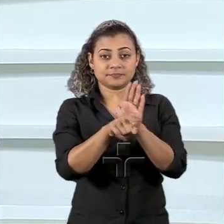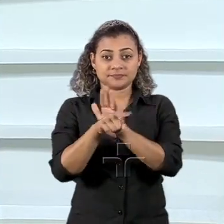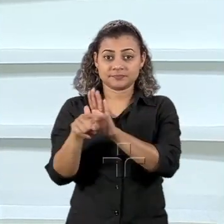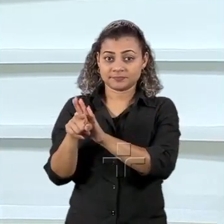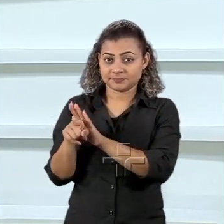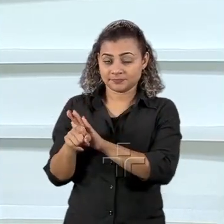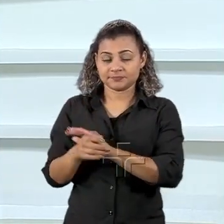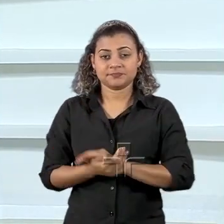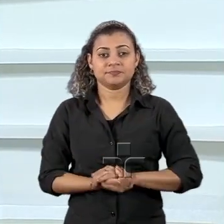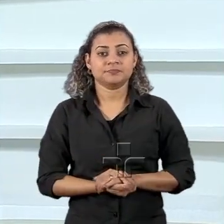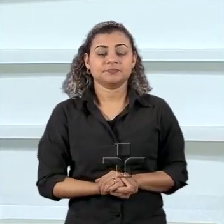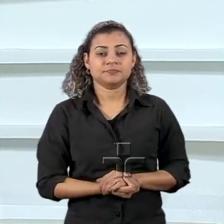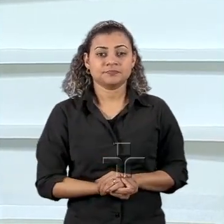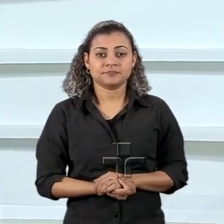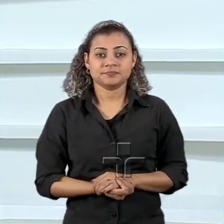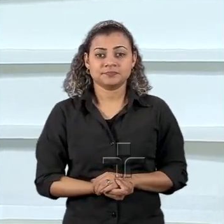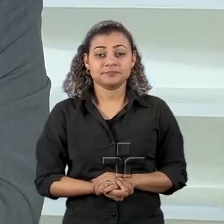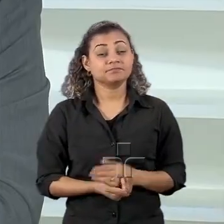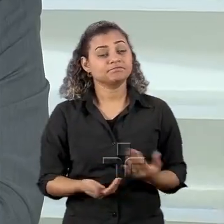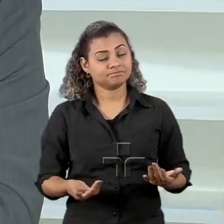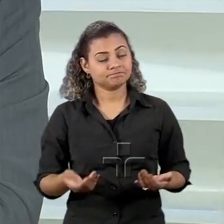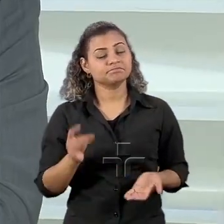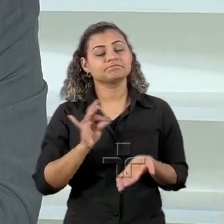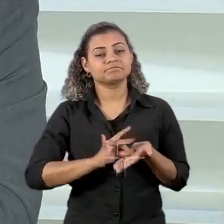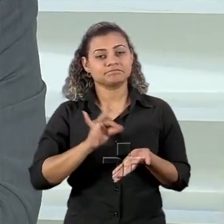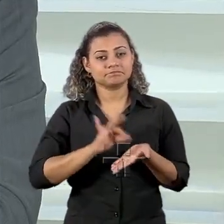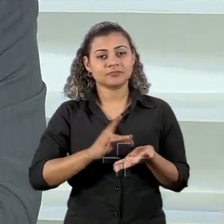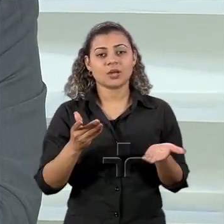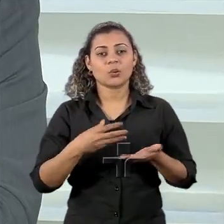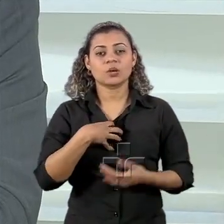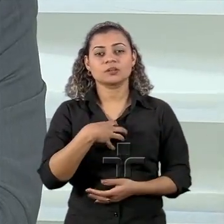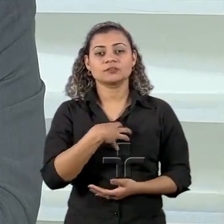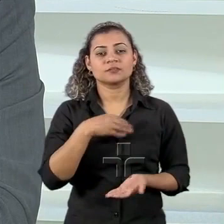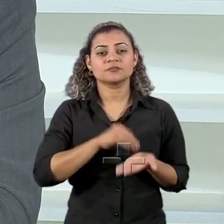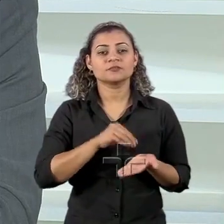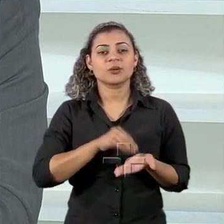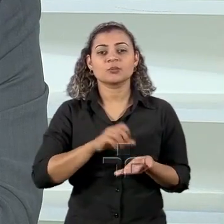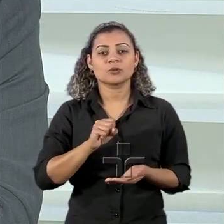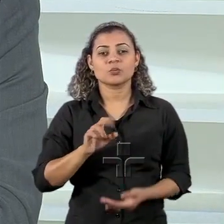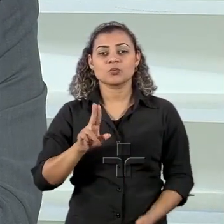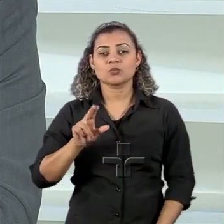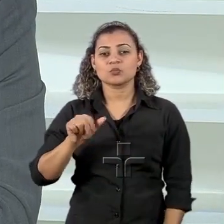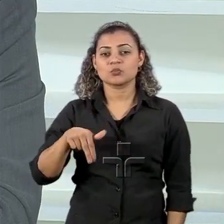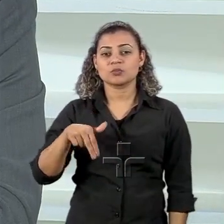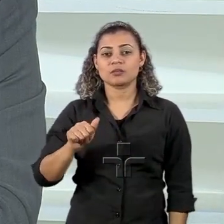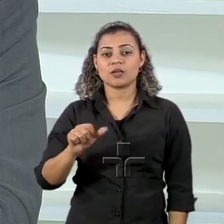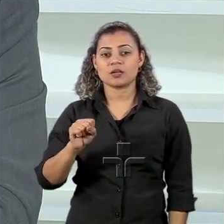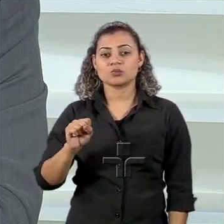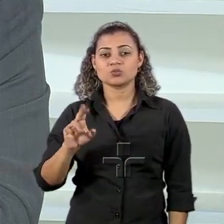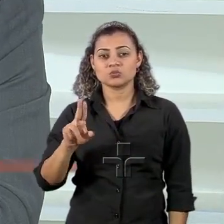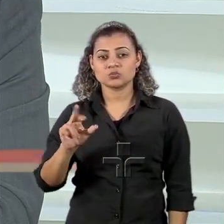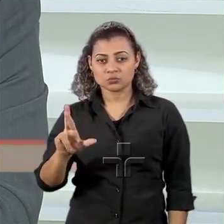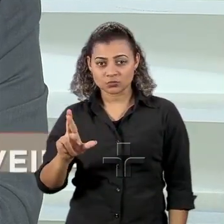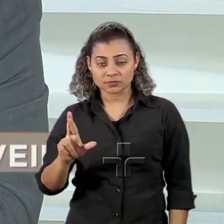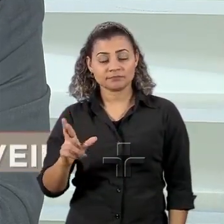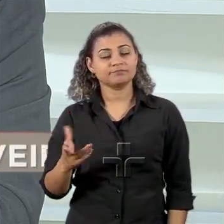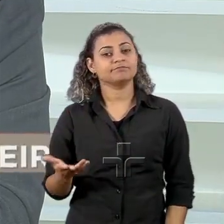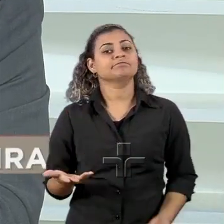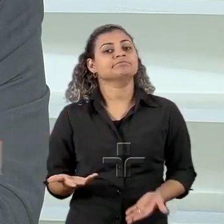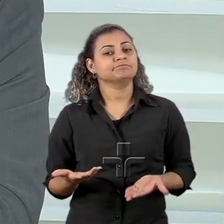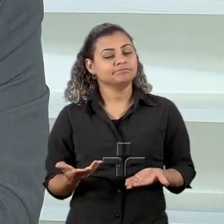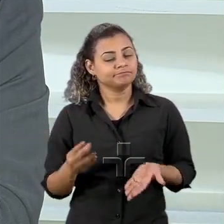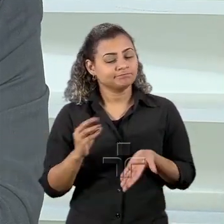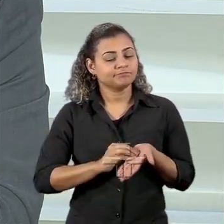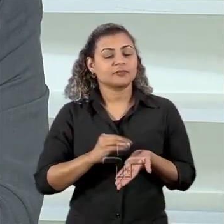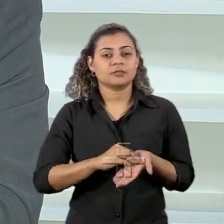nessas horas se sente falta da Unasul posturas bilaterais é difícil porque depende